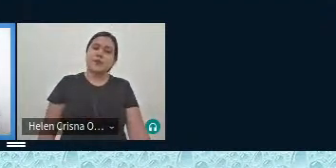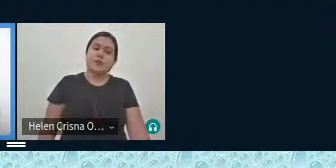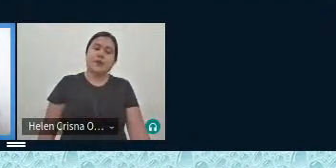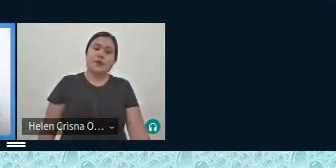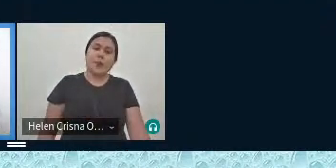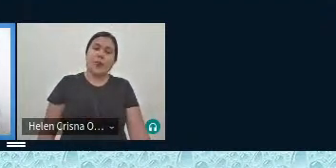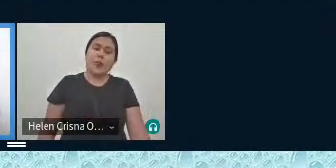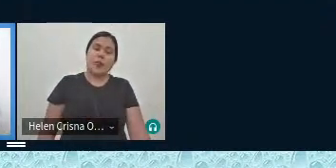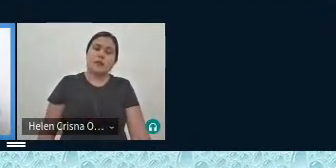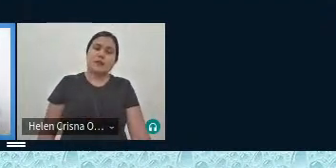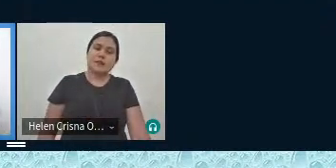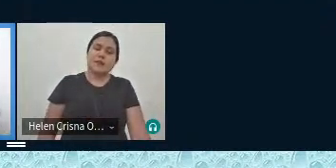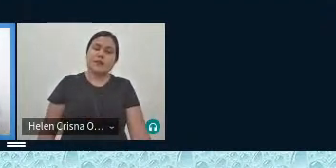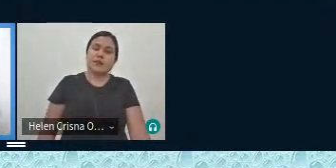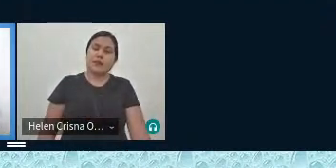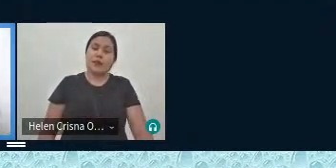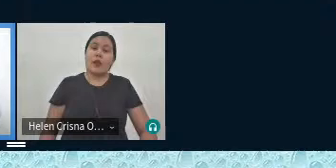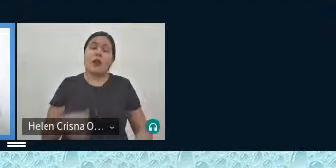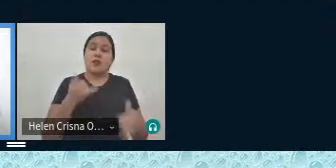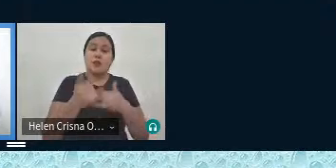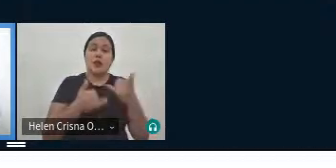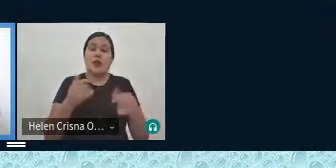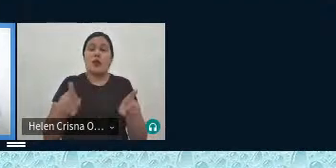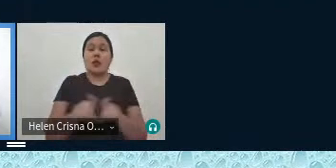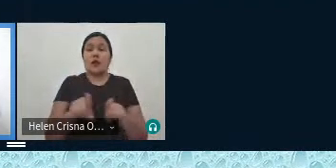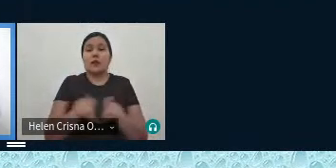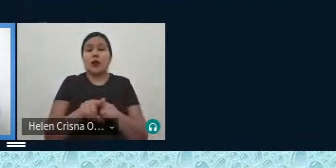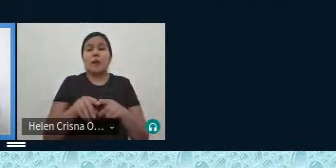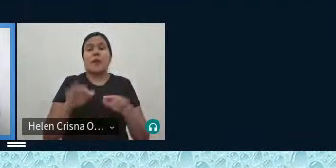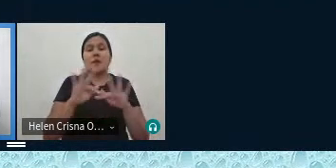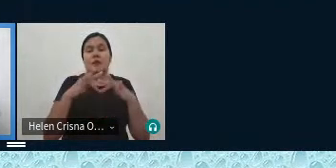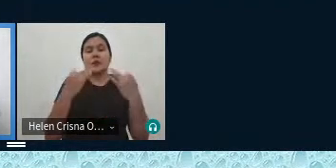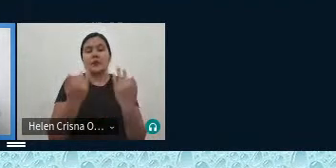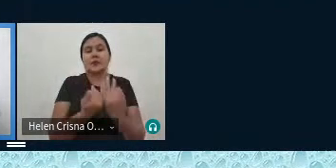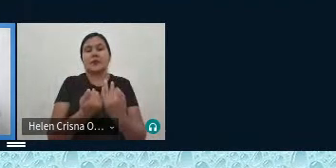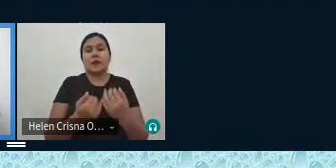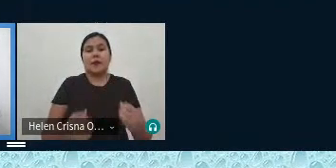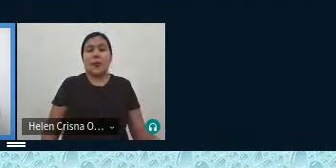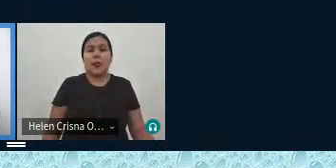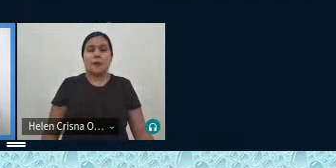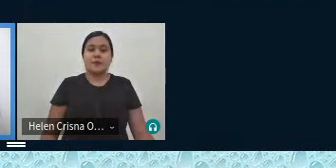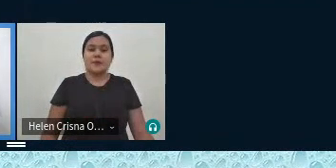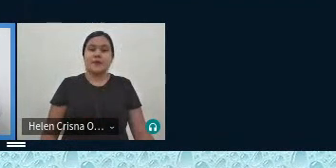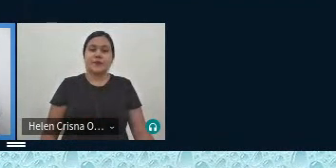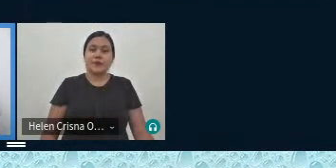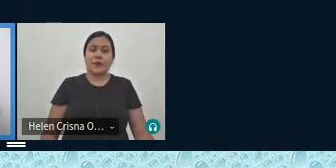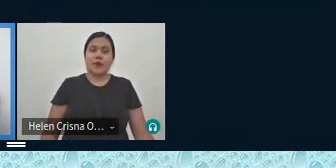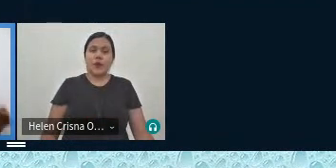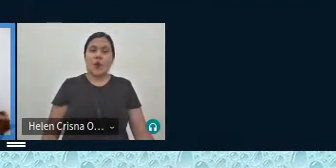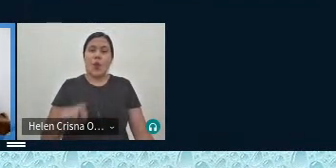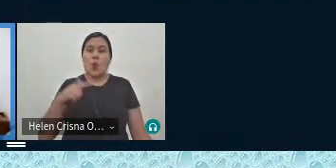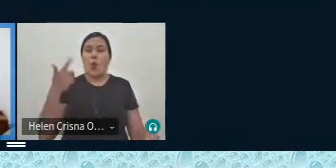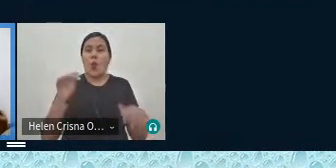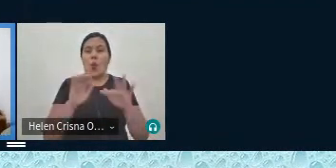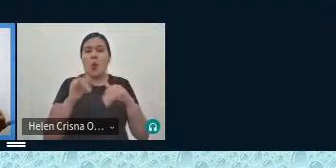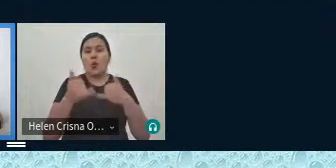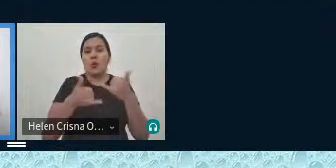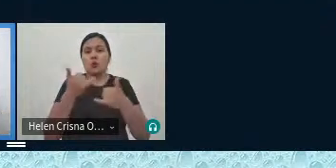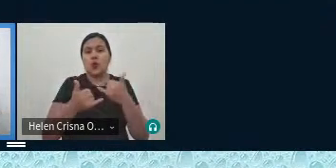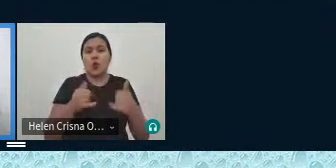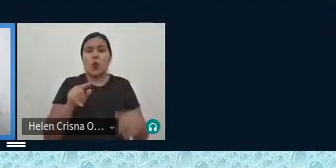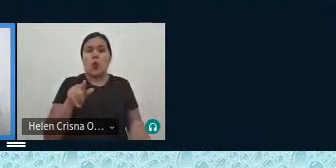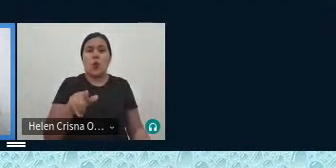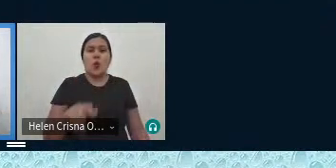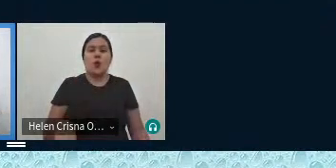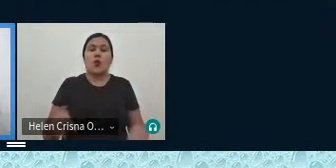o ludo na infância então esse jogo também lhes é familiar e aí esse jogo está daquele formato lá